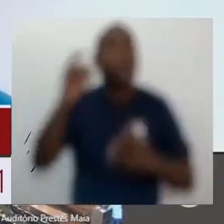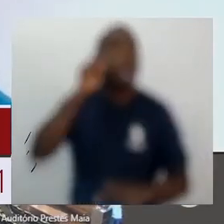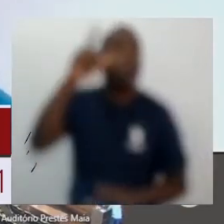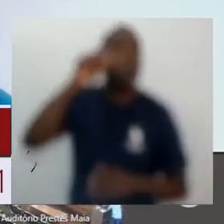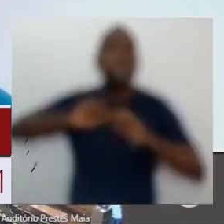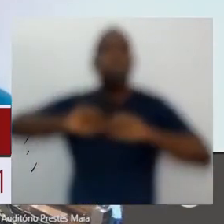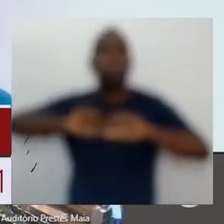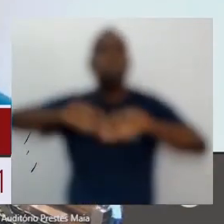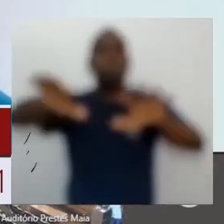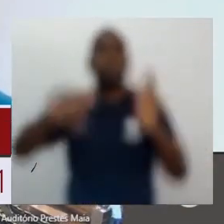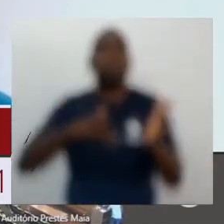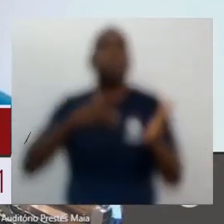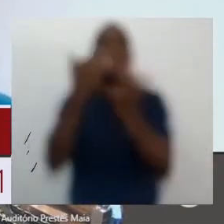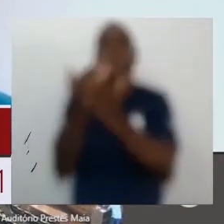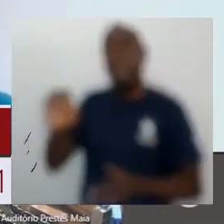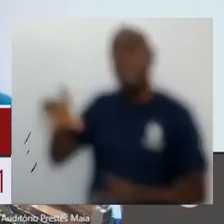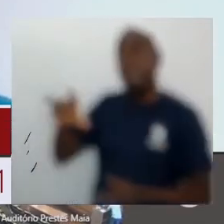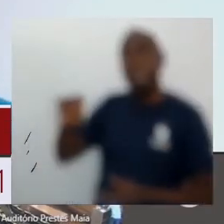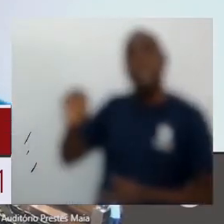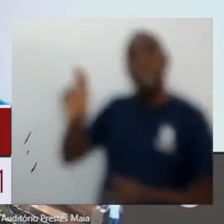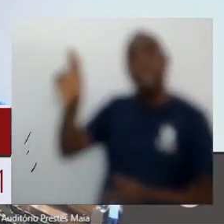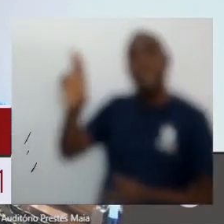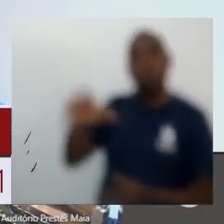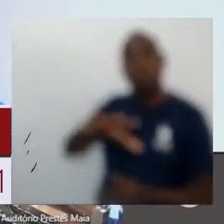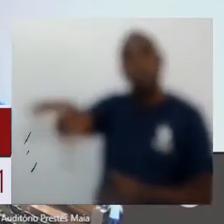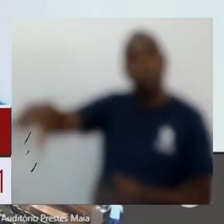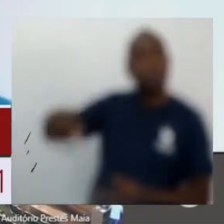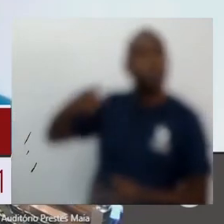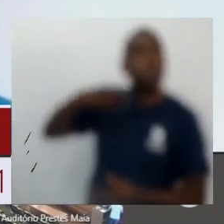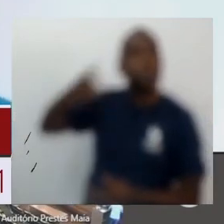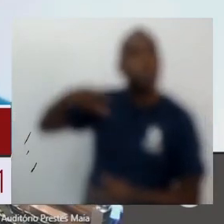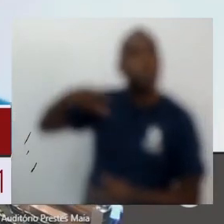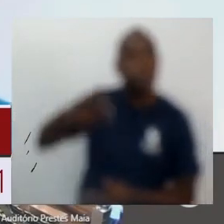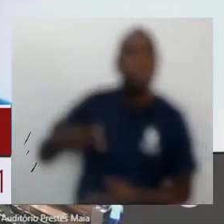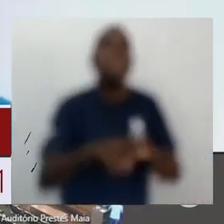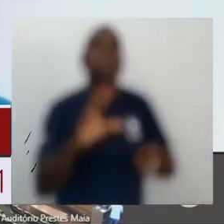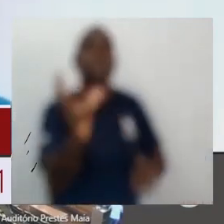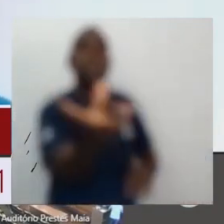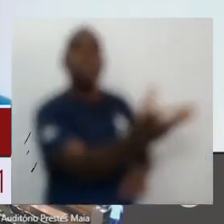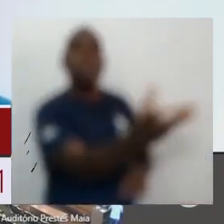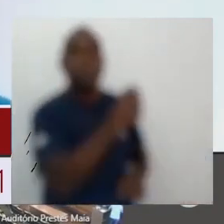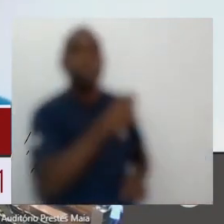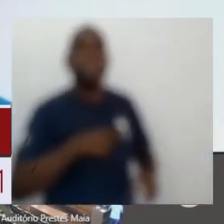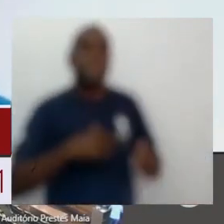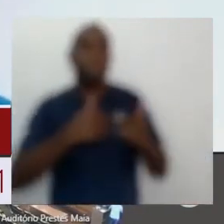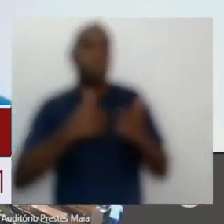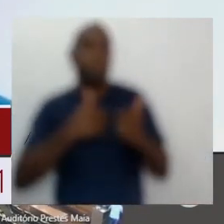Elisão Gabriel, e parabéns a todos os apoiadores. Essa é a mensagem aqui do Sinesp, de nosso presidente, Luiz Carlos Guilherme. vereador Elisão e parabéns apoiadores.